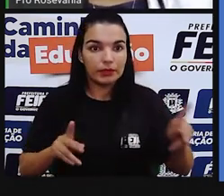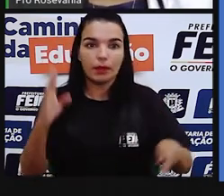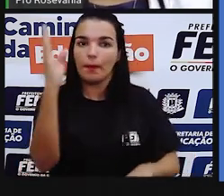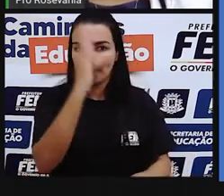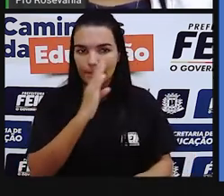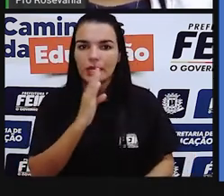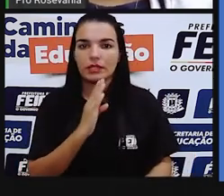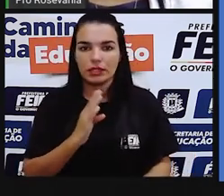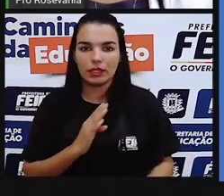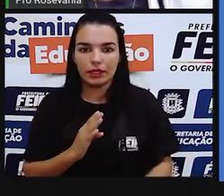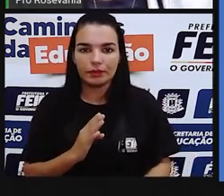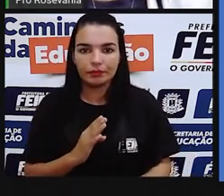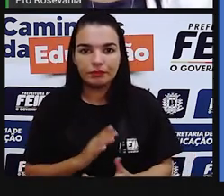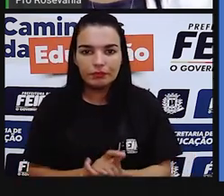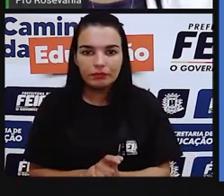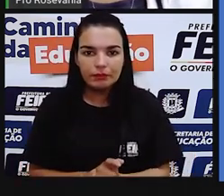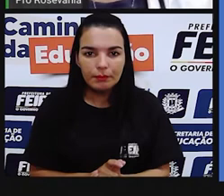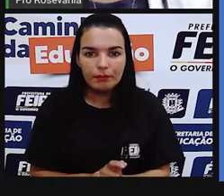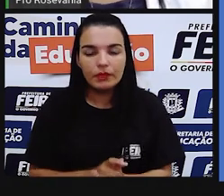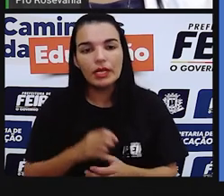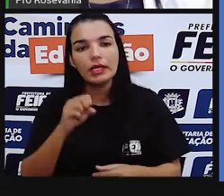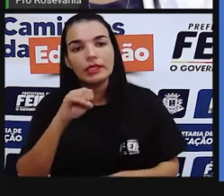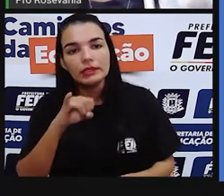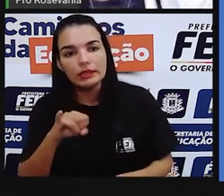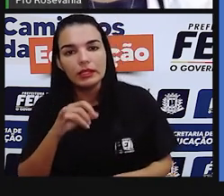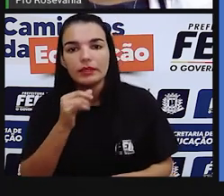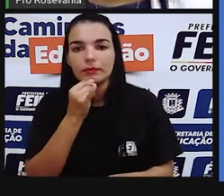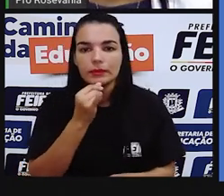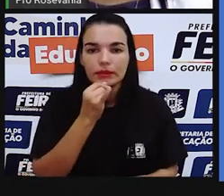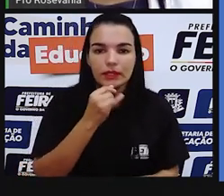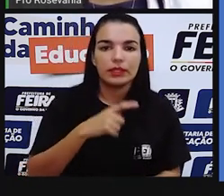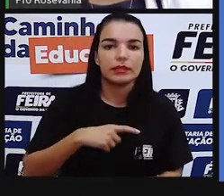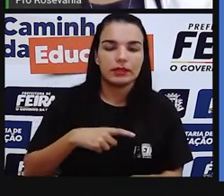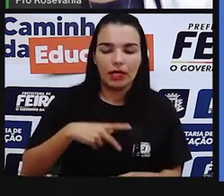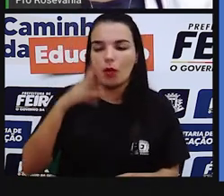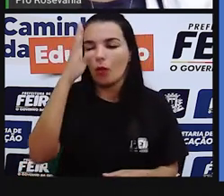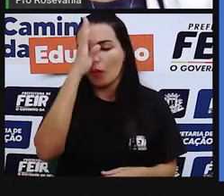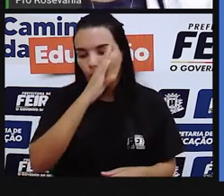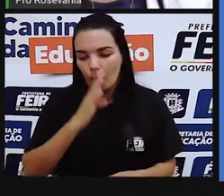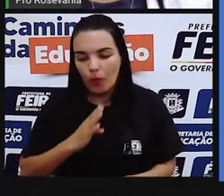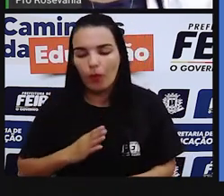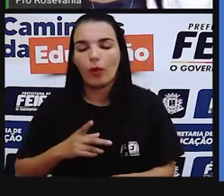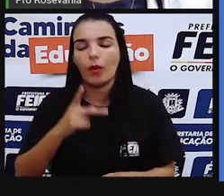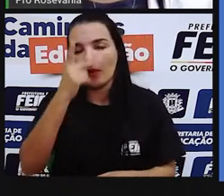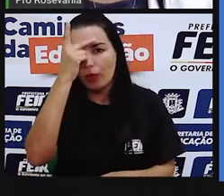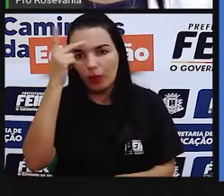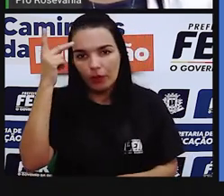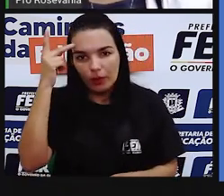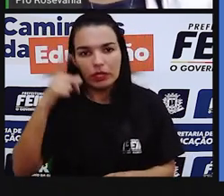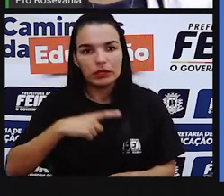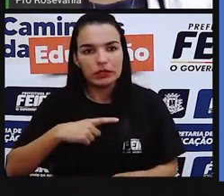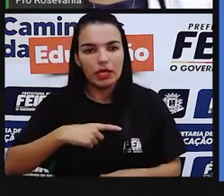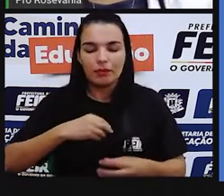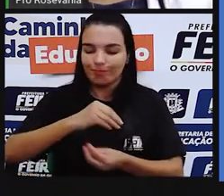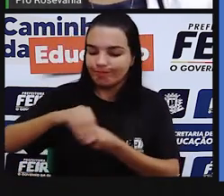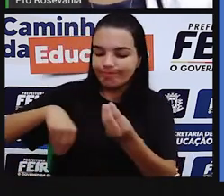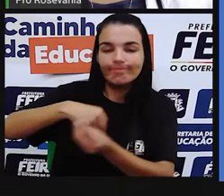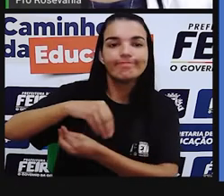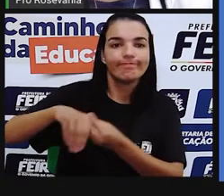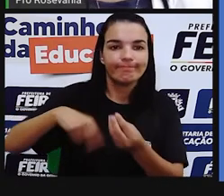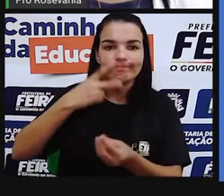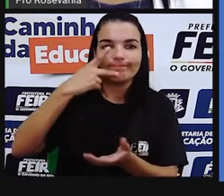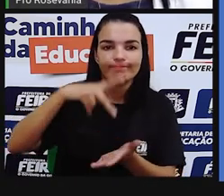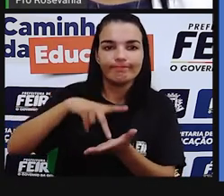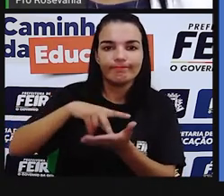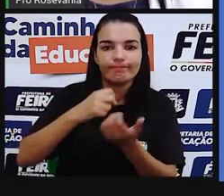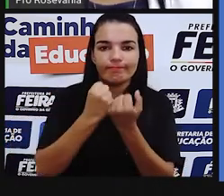brasileiro, e que até hoje, faz do povo brasileiro, o povo brasileiro. E bem que até essa questão de chamar de povo também,